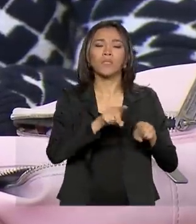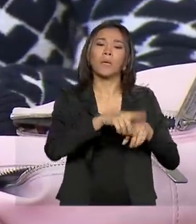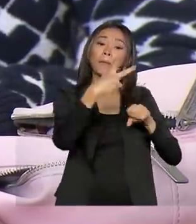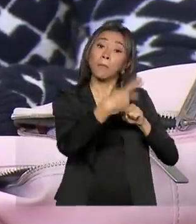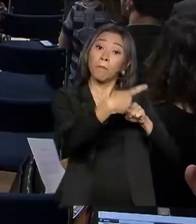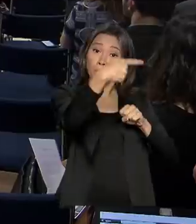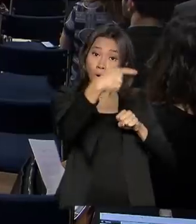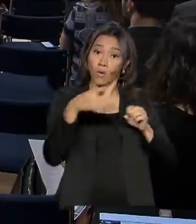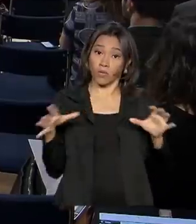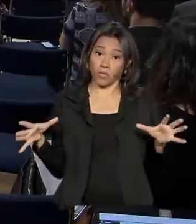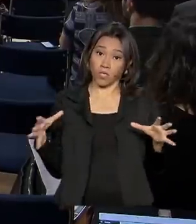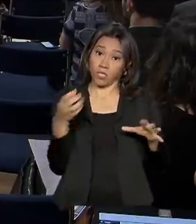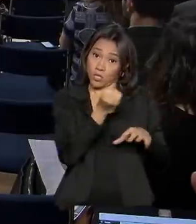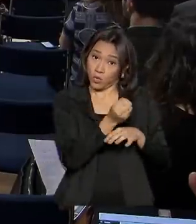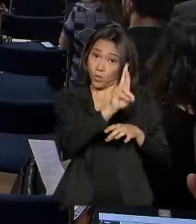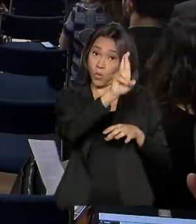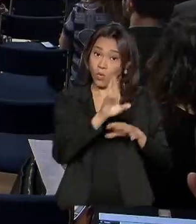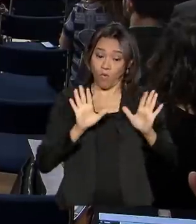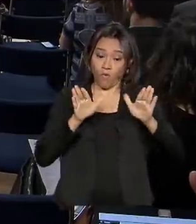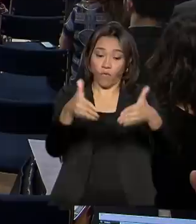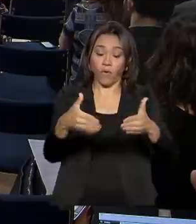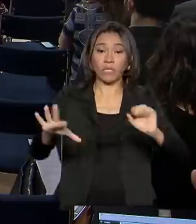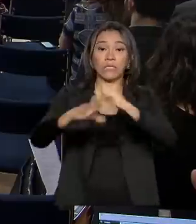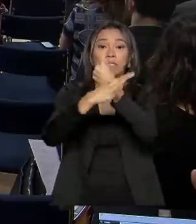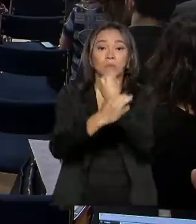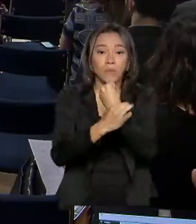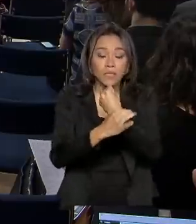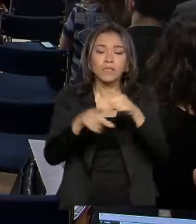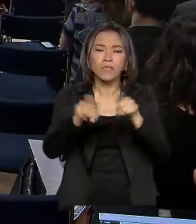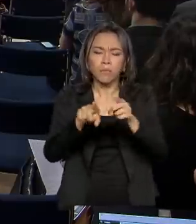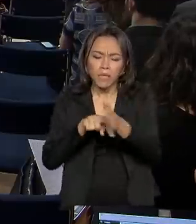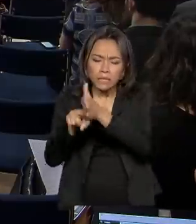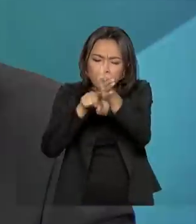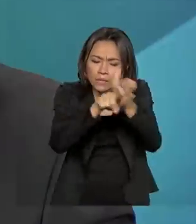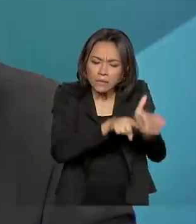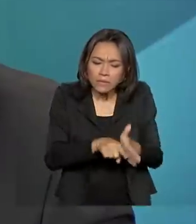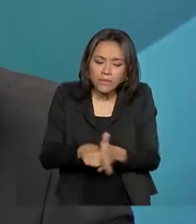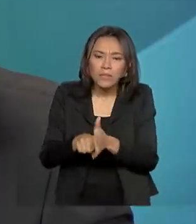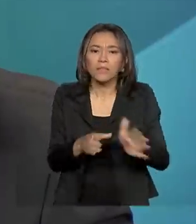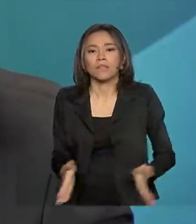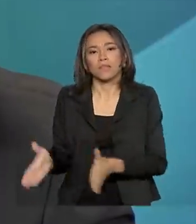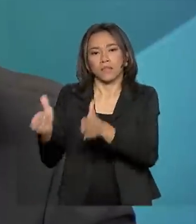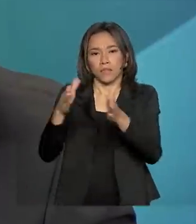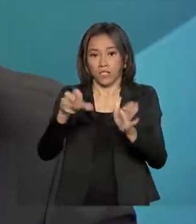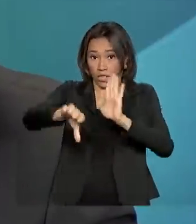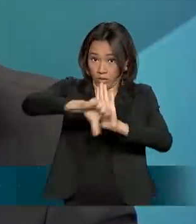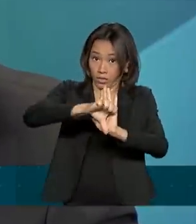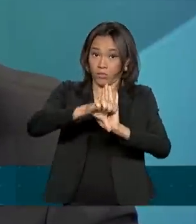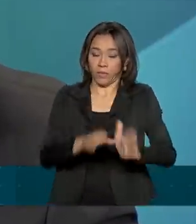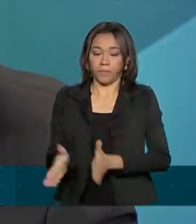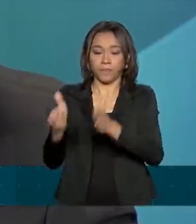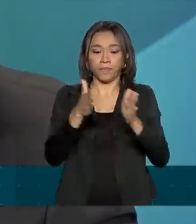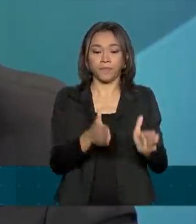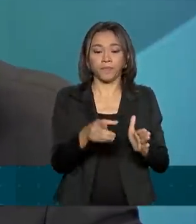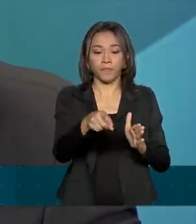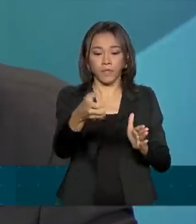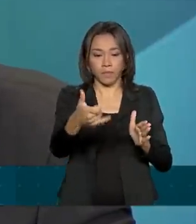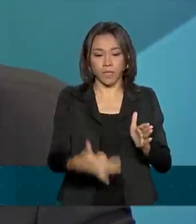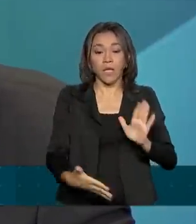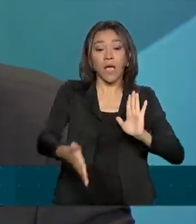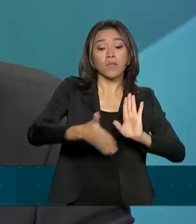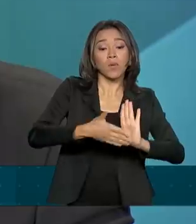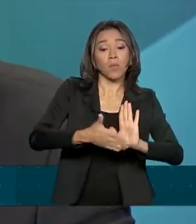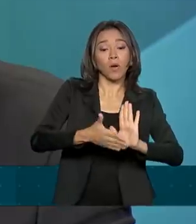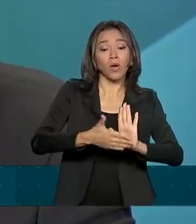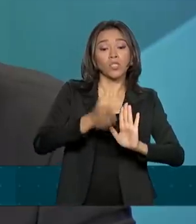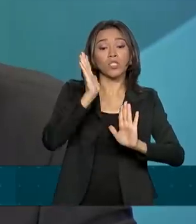-doutorado, com foco em segurança pública e investigação criminal. As propostas estão